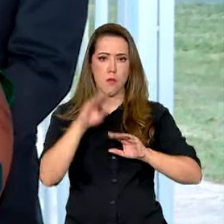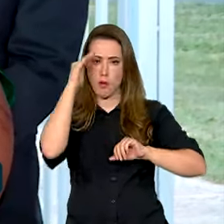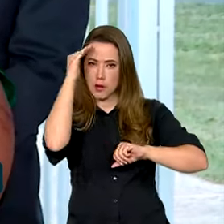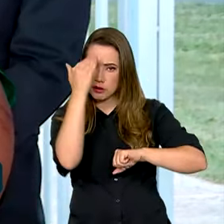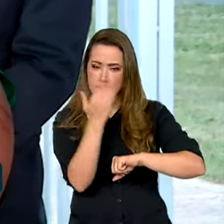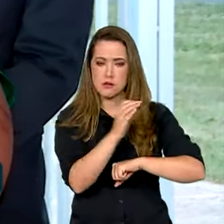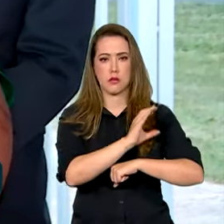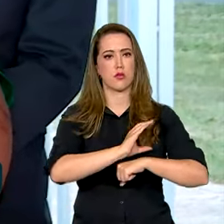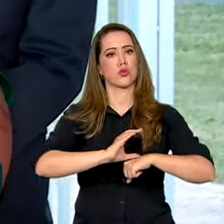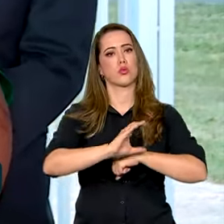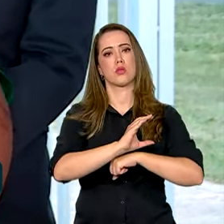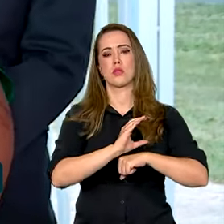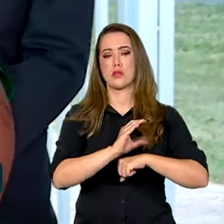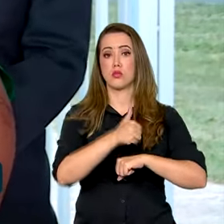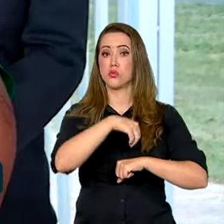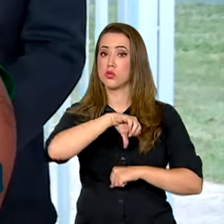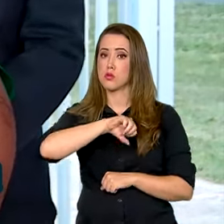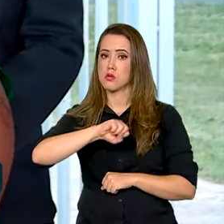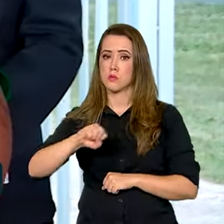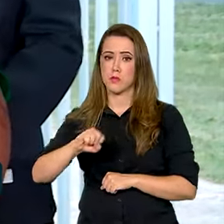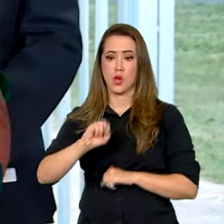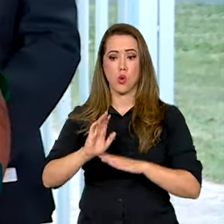nossa Constituição de 88, sejam mantidos pelo Congresso Nacional.